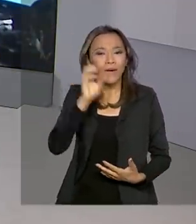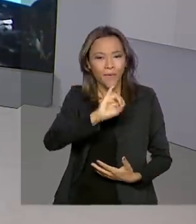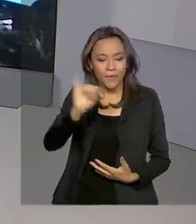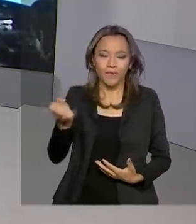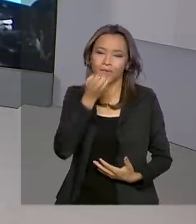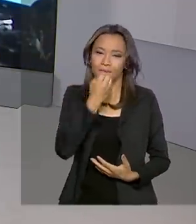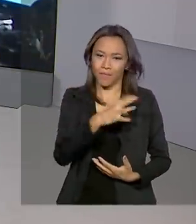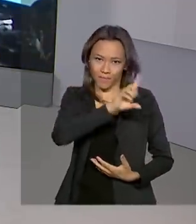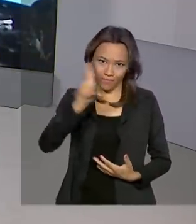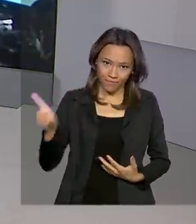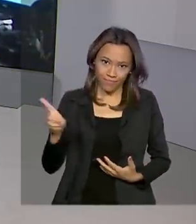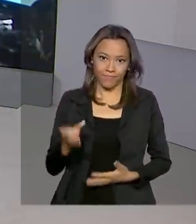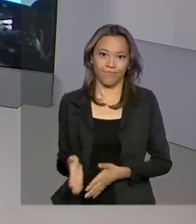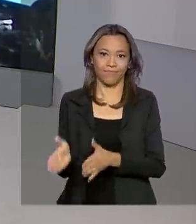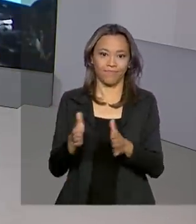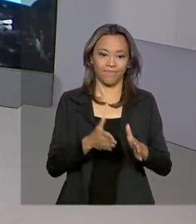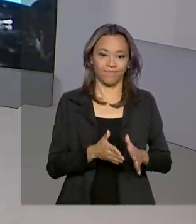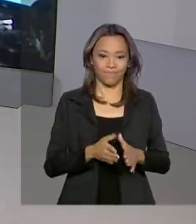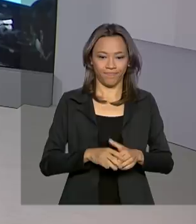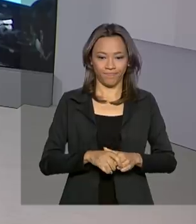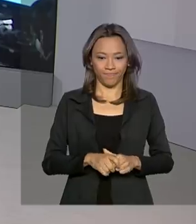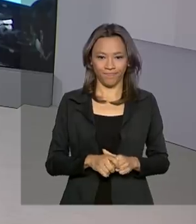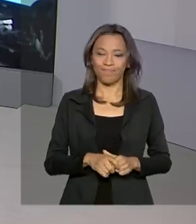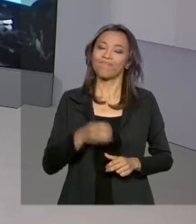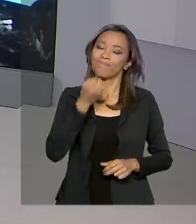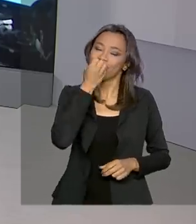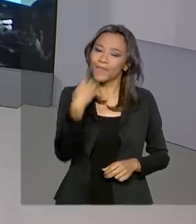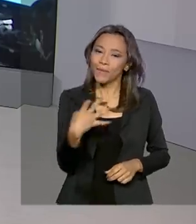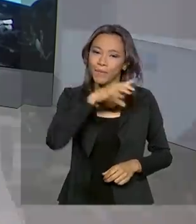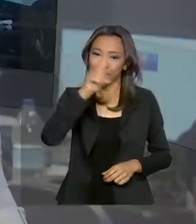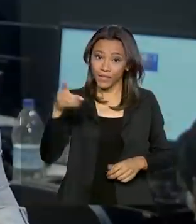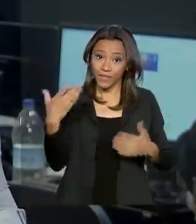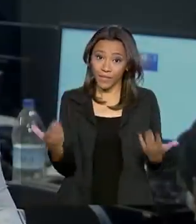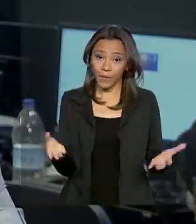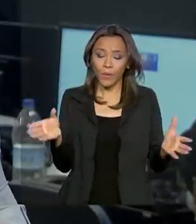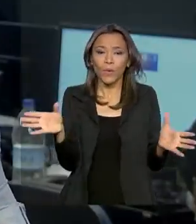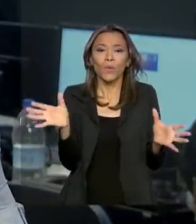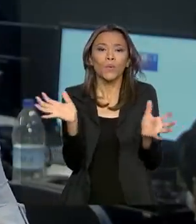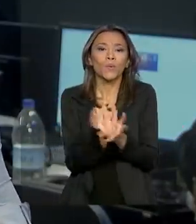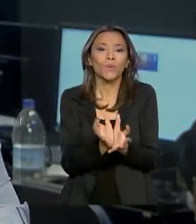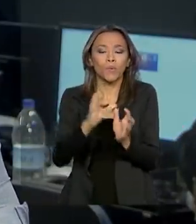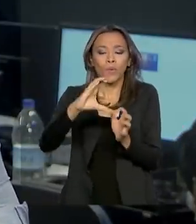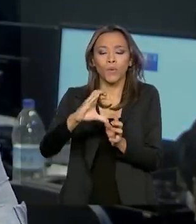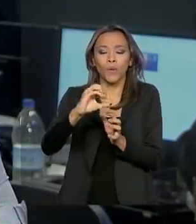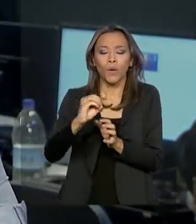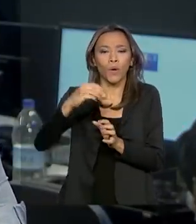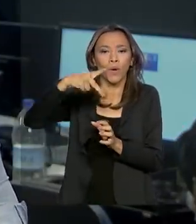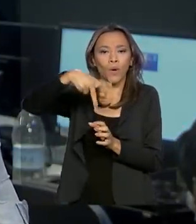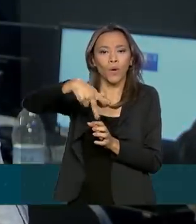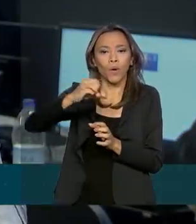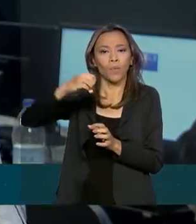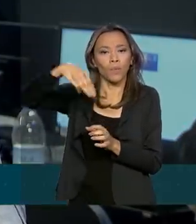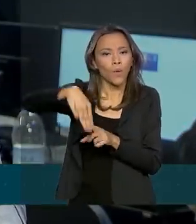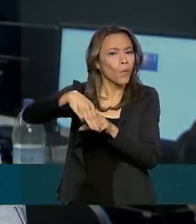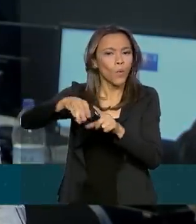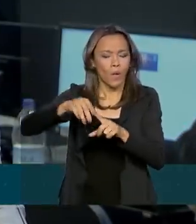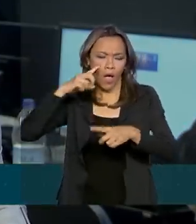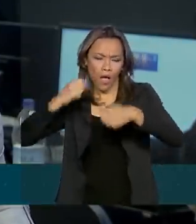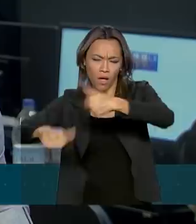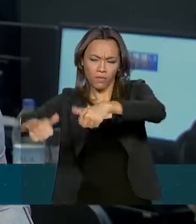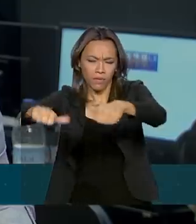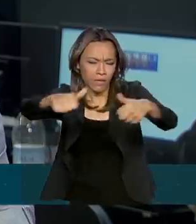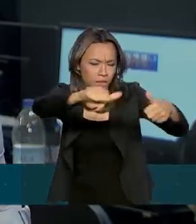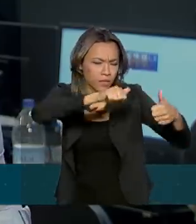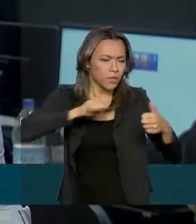Dimas, bom dia. Bom dia, Renata. O Copom analisa o ambiente econômico atual e os impactos